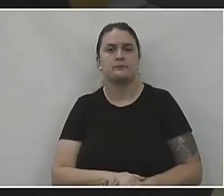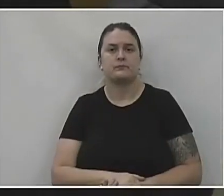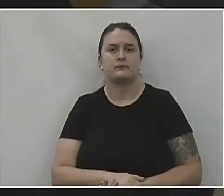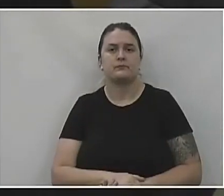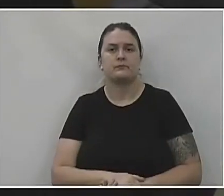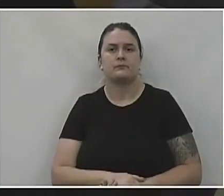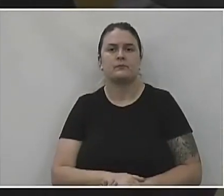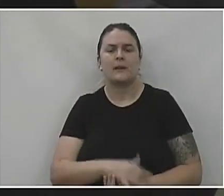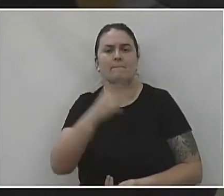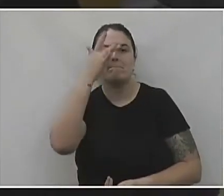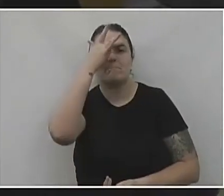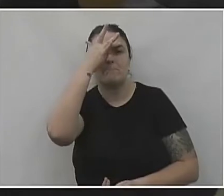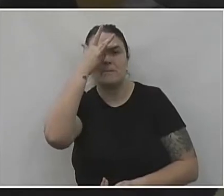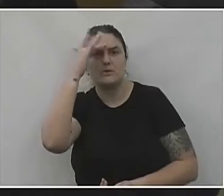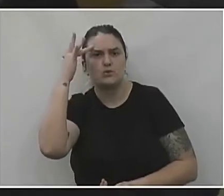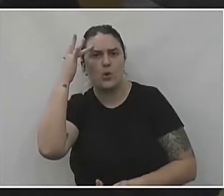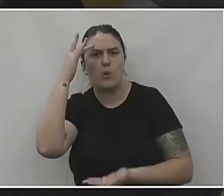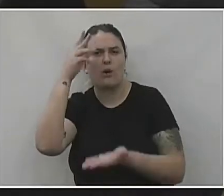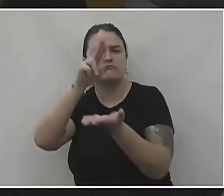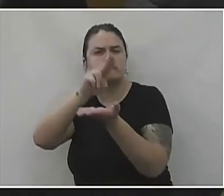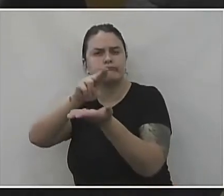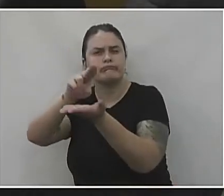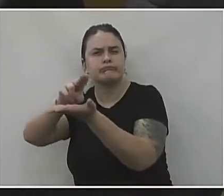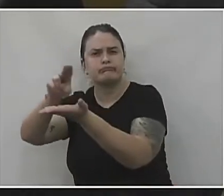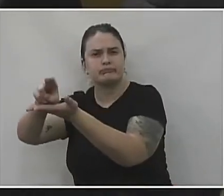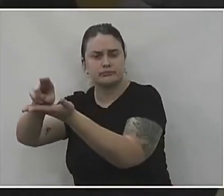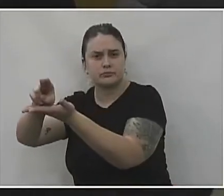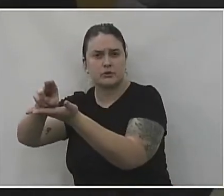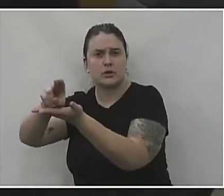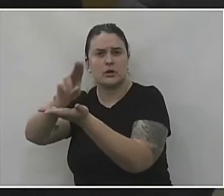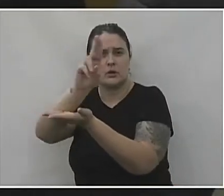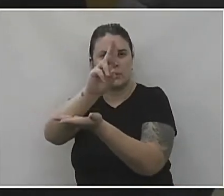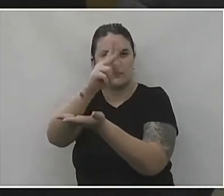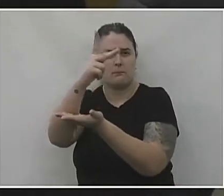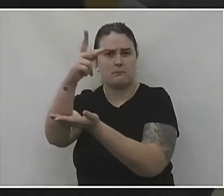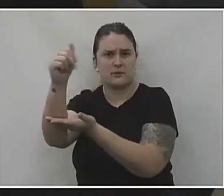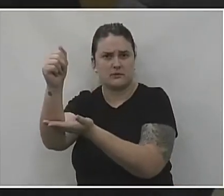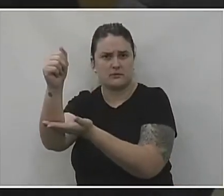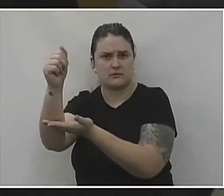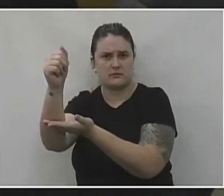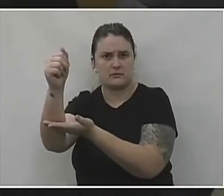que as pessoas que estavam internadas ali na UPA,